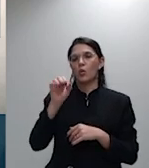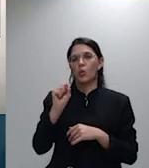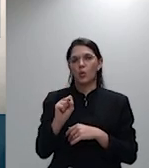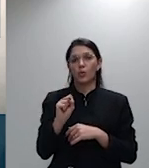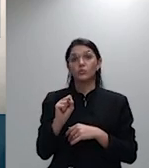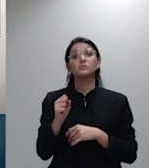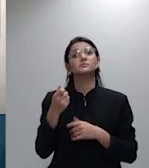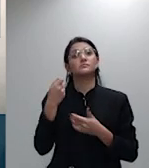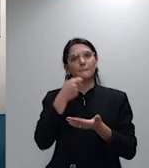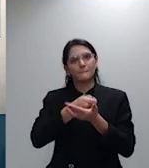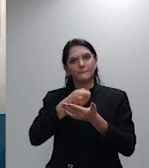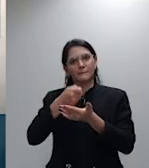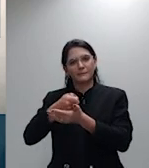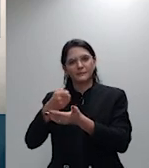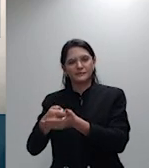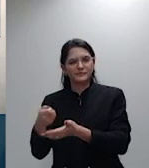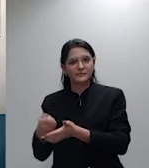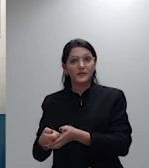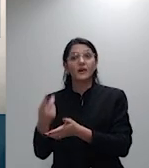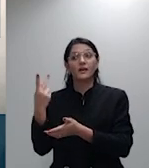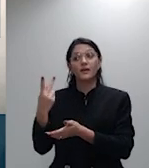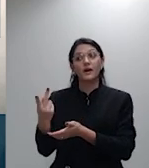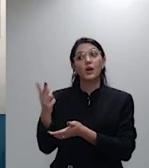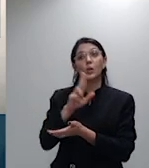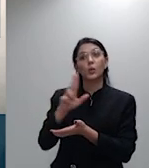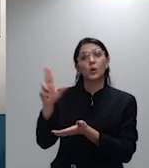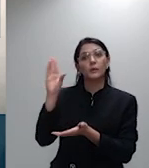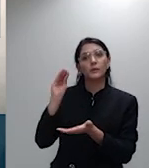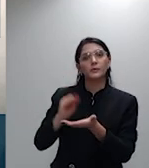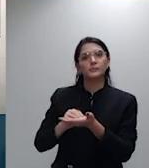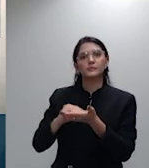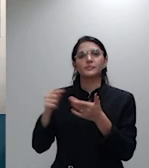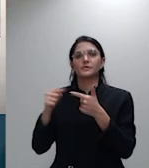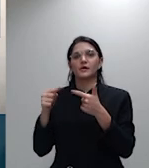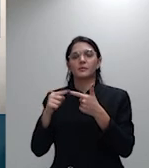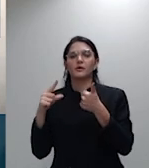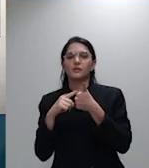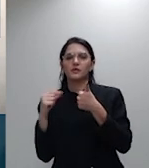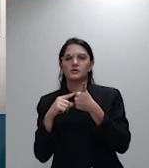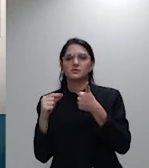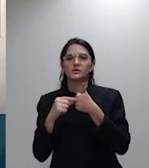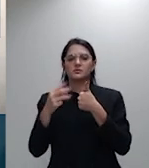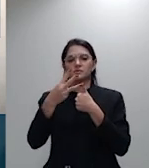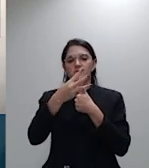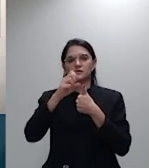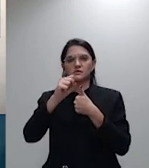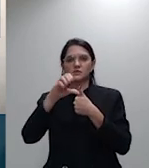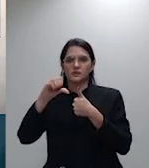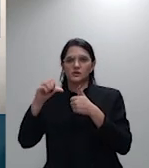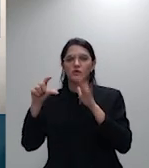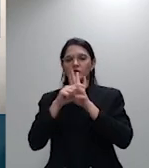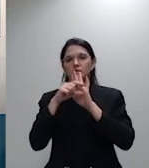assinatura em documento nos termos do artigo 389, inciso 2, do CPC 73.